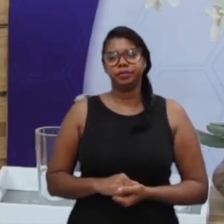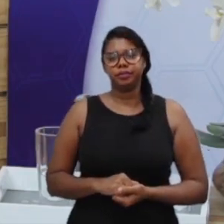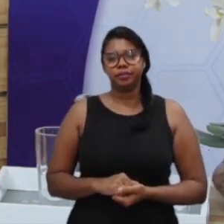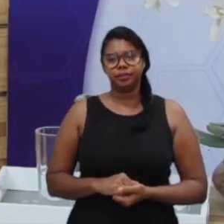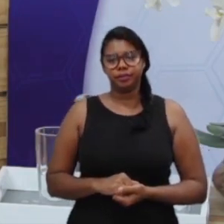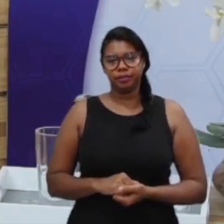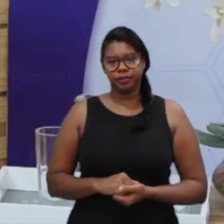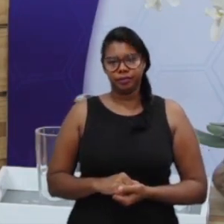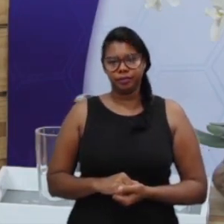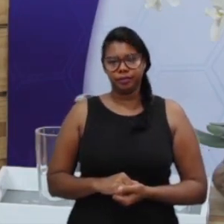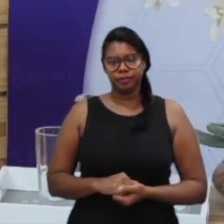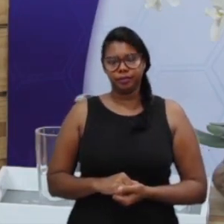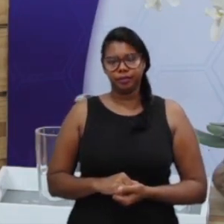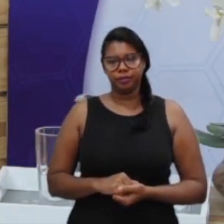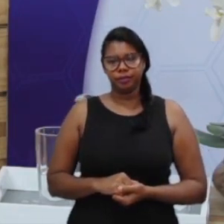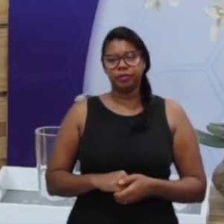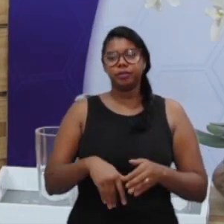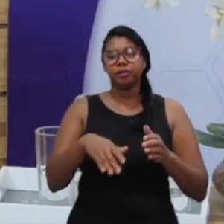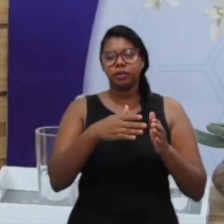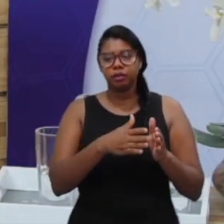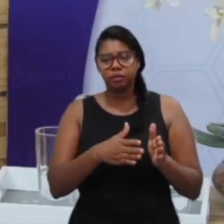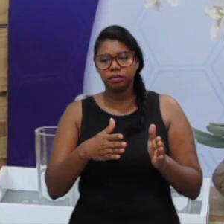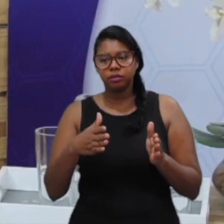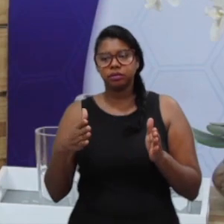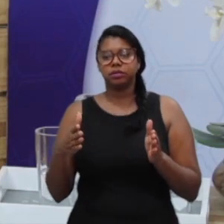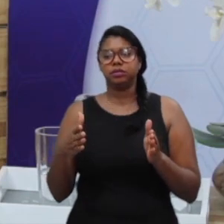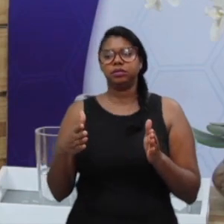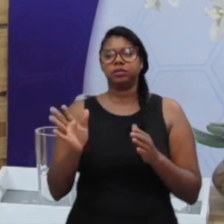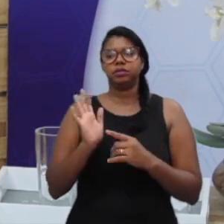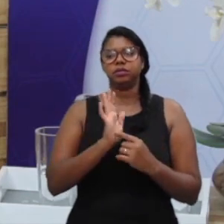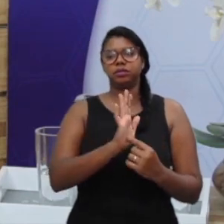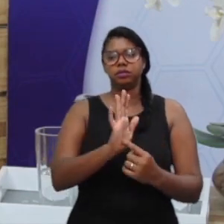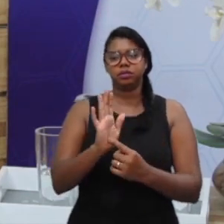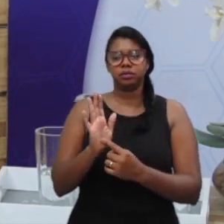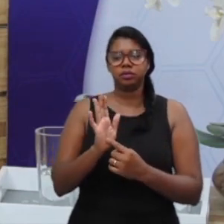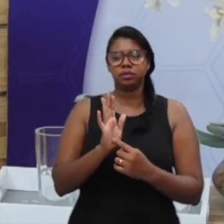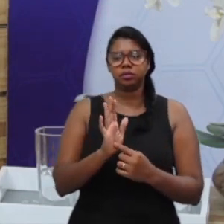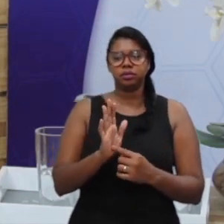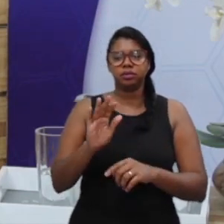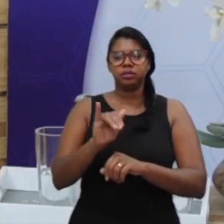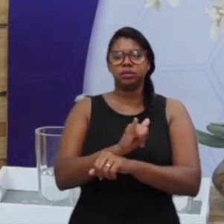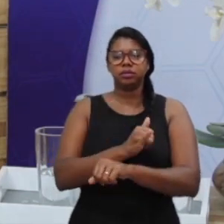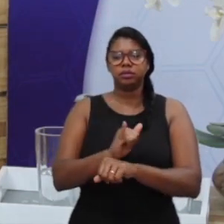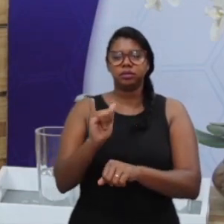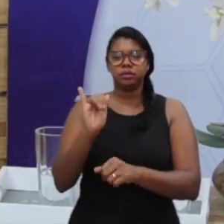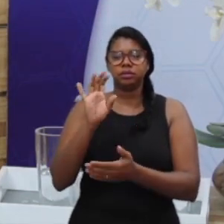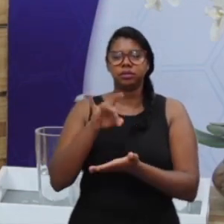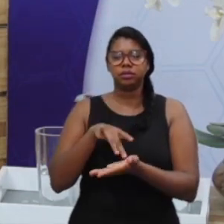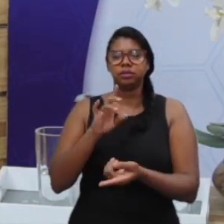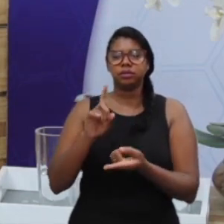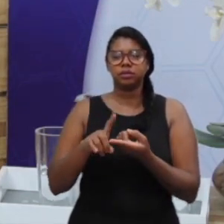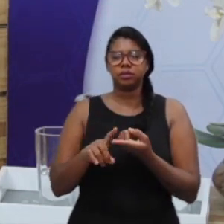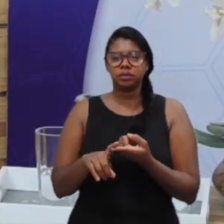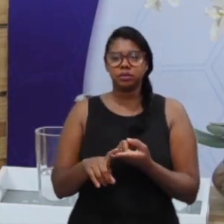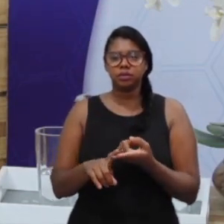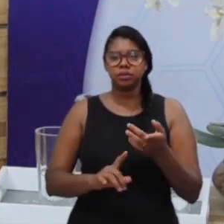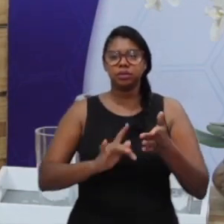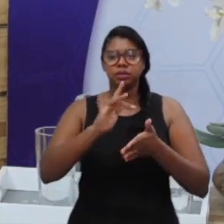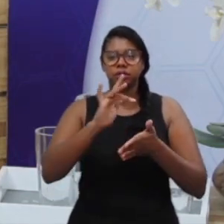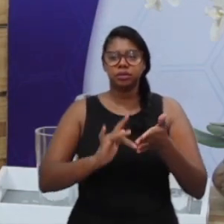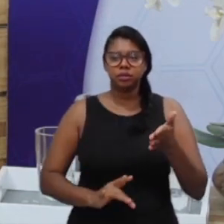É a partir disso aí que eu vou estabelecer minhas estratégias. No caso de contratação,